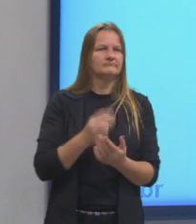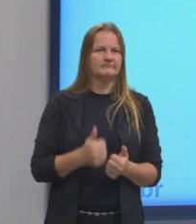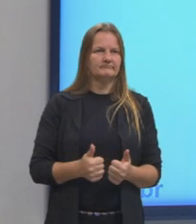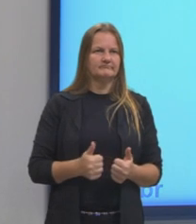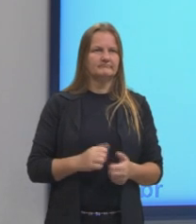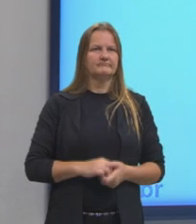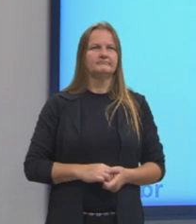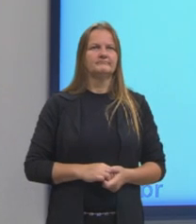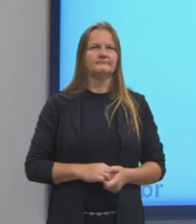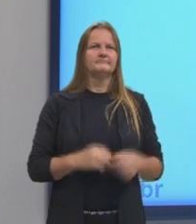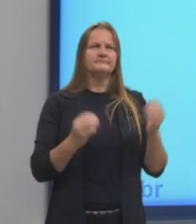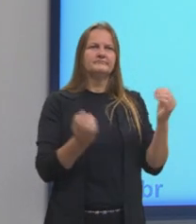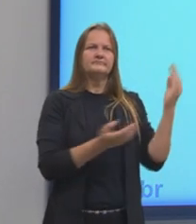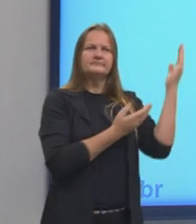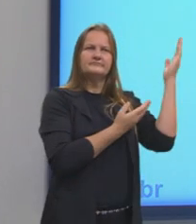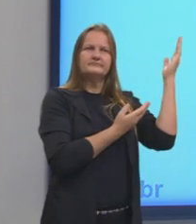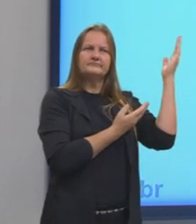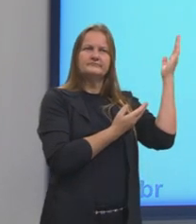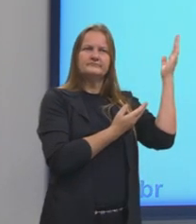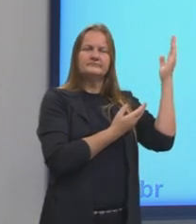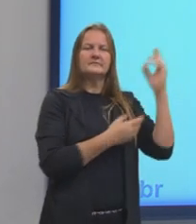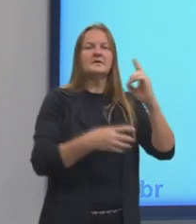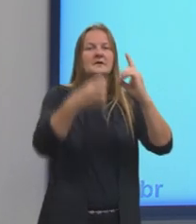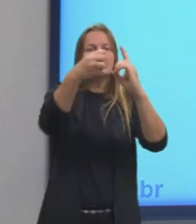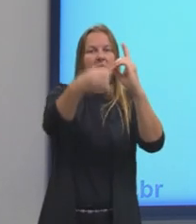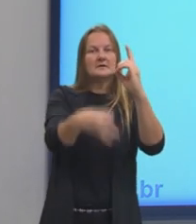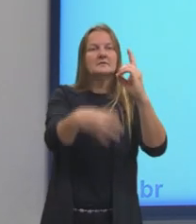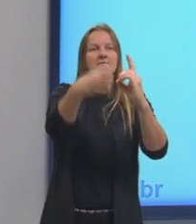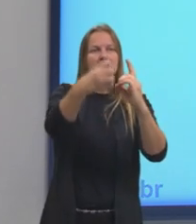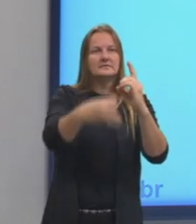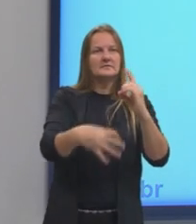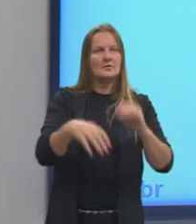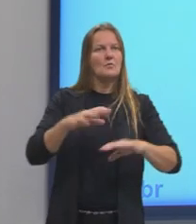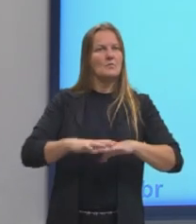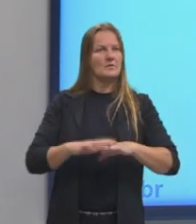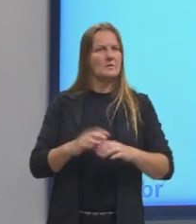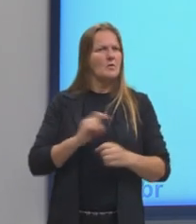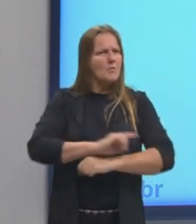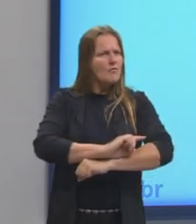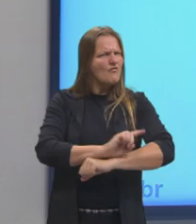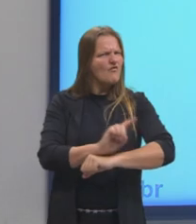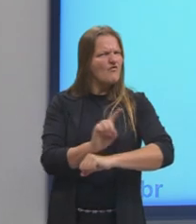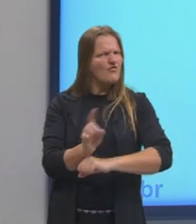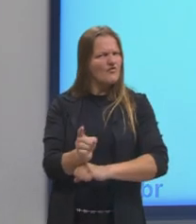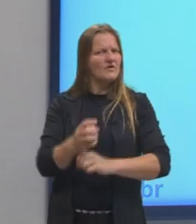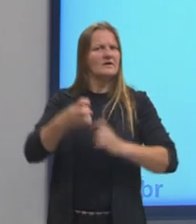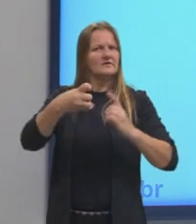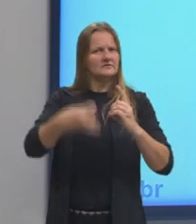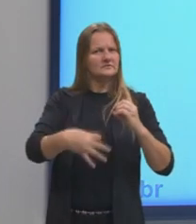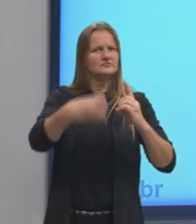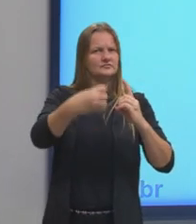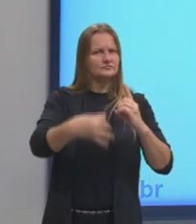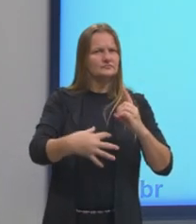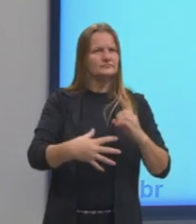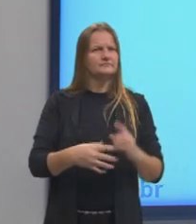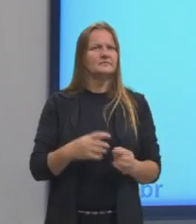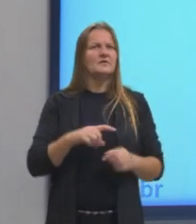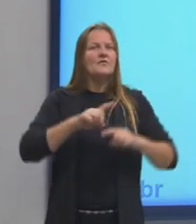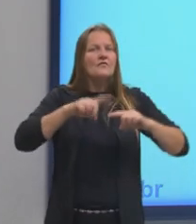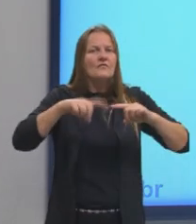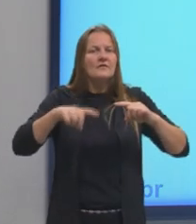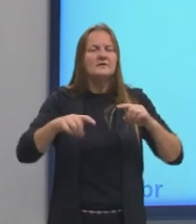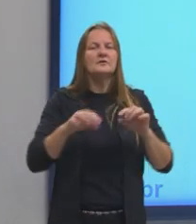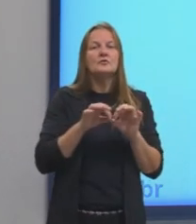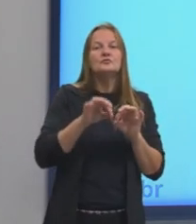Bom, aqui a gente tem a descrição matemática, né? Da velocidade. A gente pode fazer assim, né? Variação da